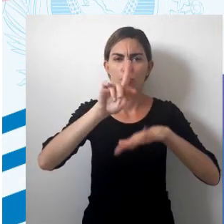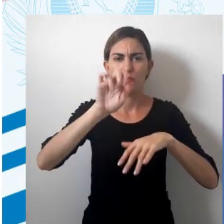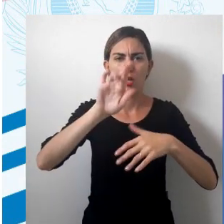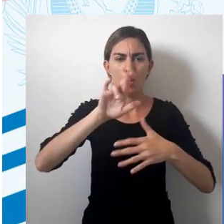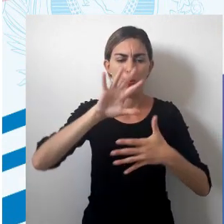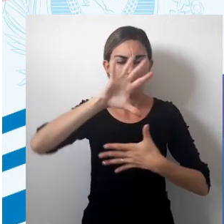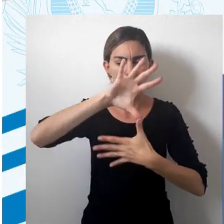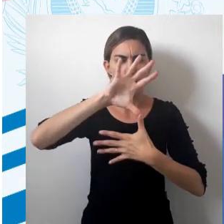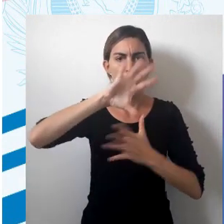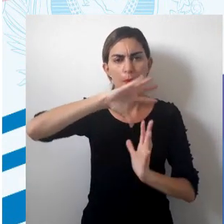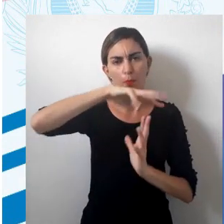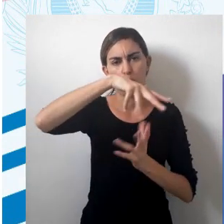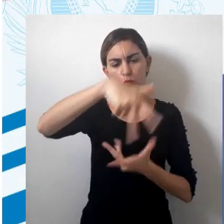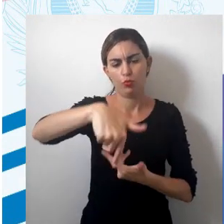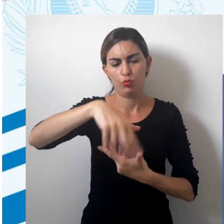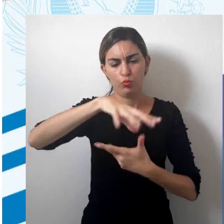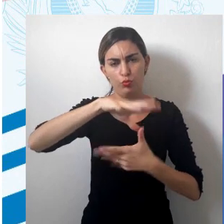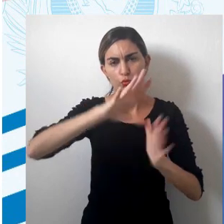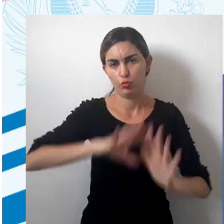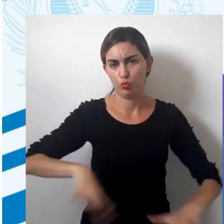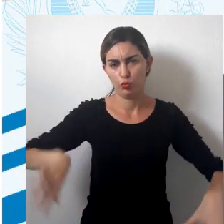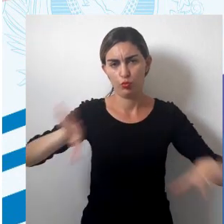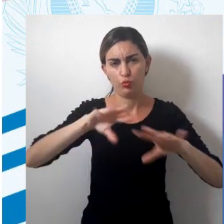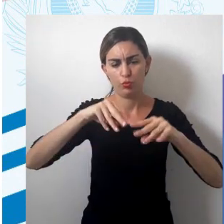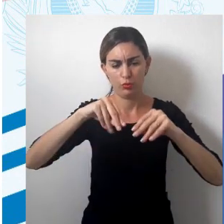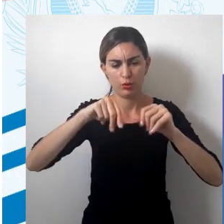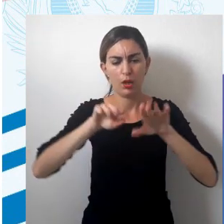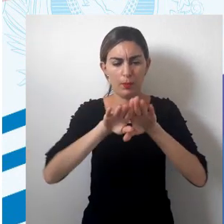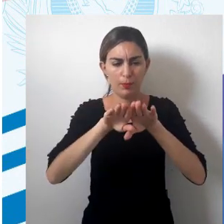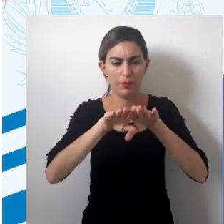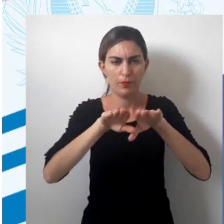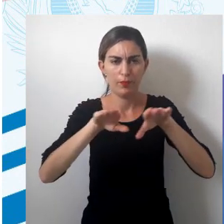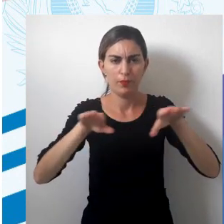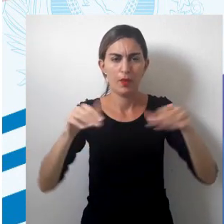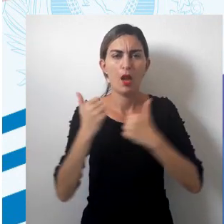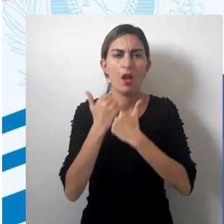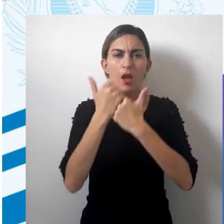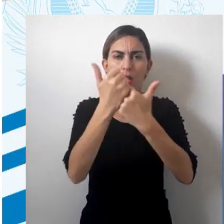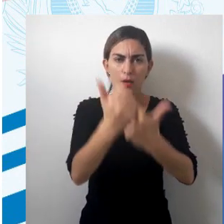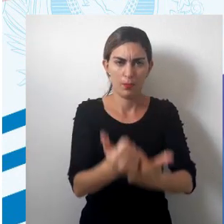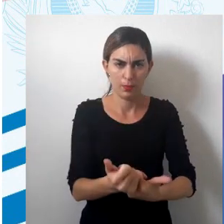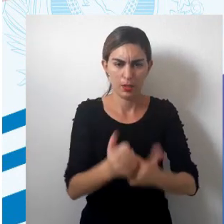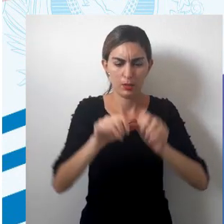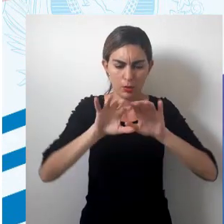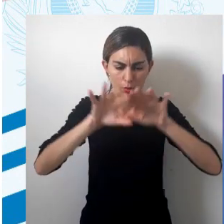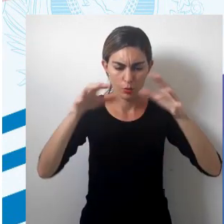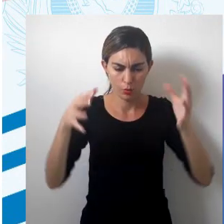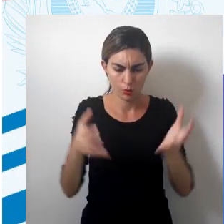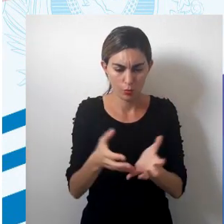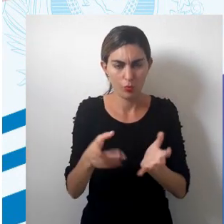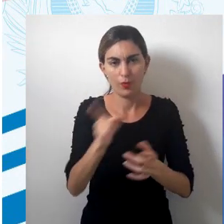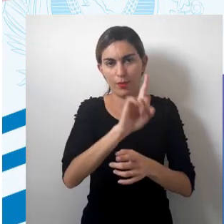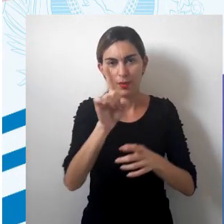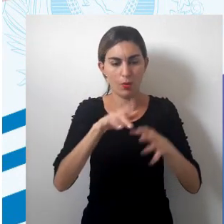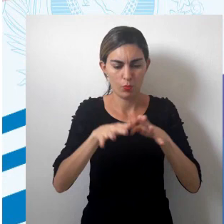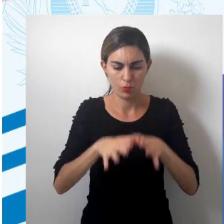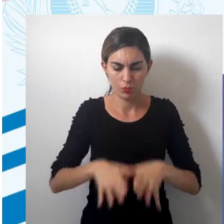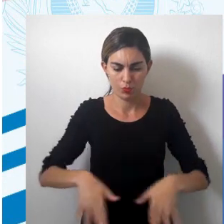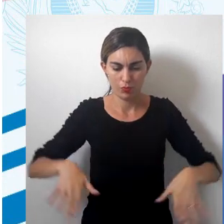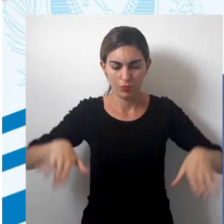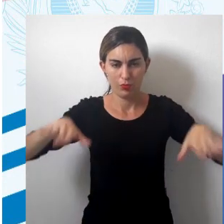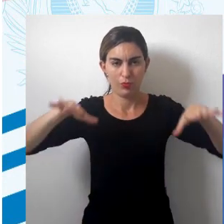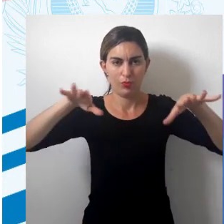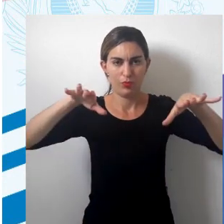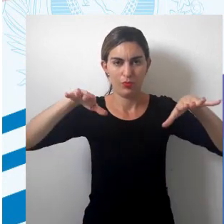o mapa mundo, né? O mapa geral da Terra, que é a forma de representar essa superfície em um plano,